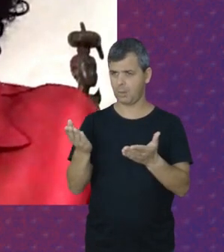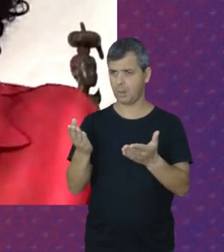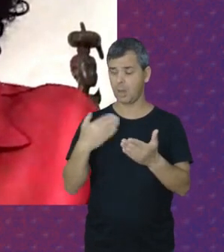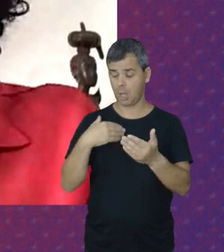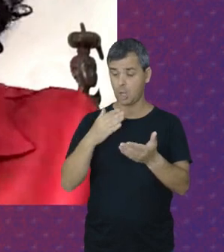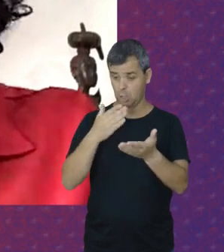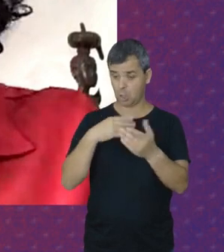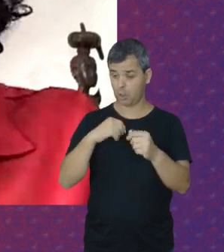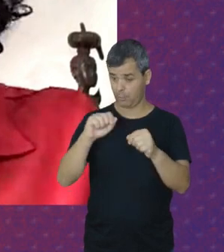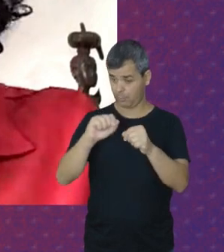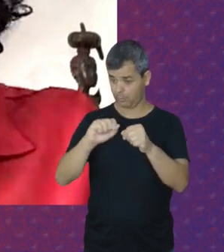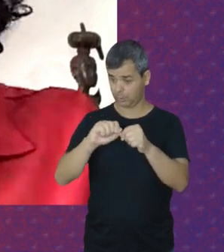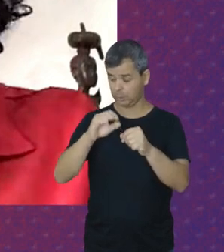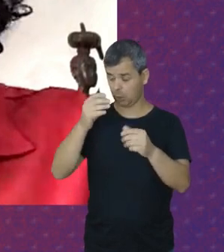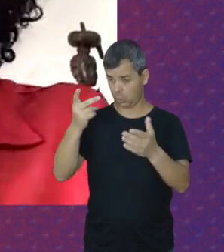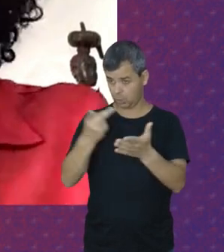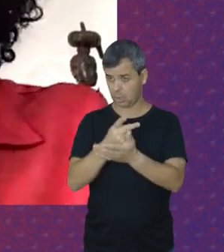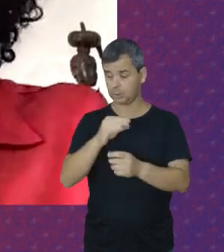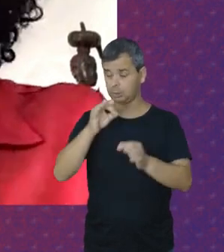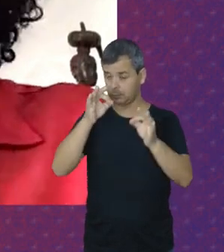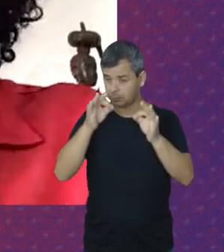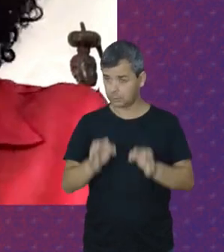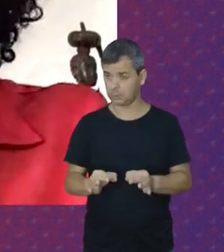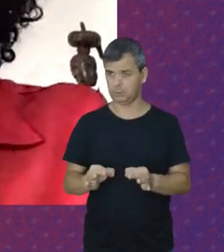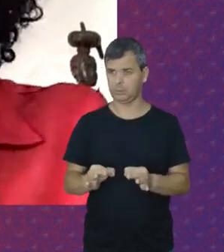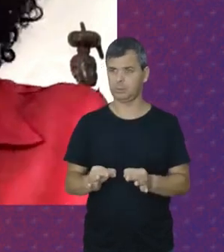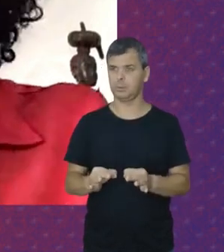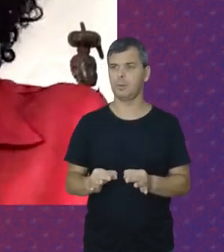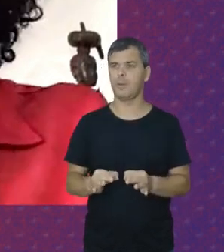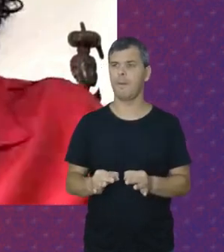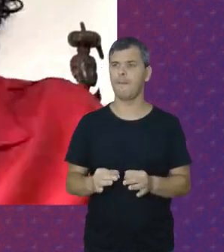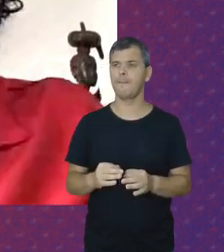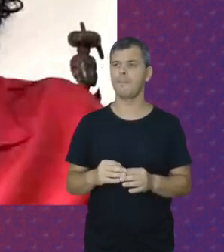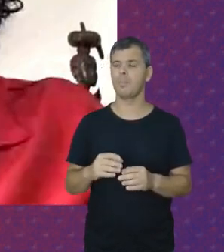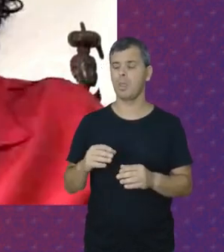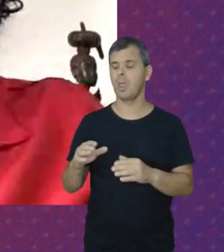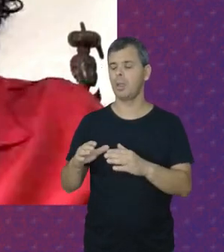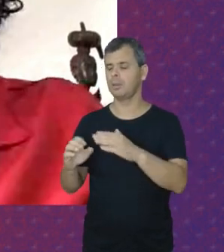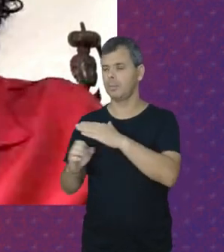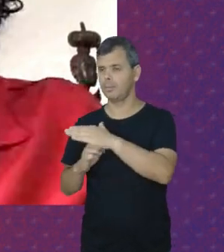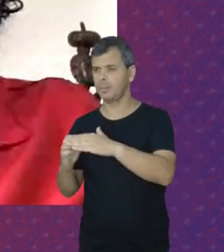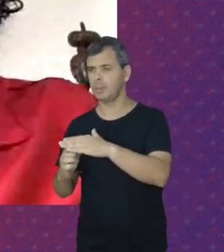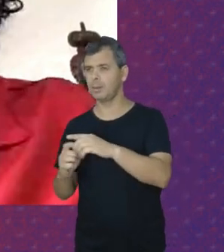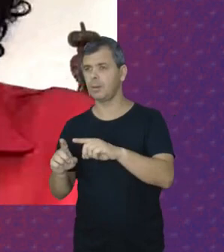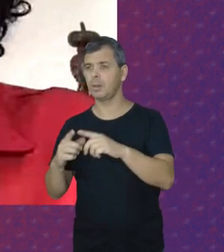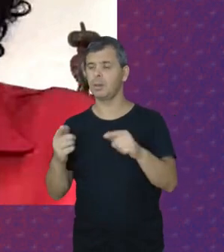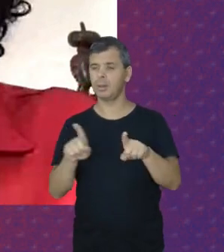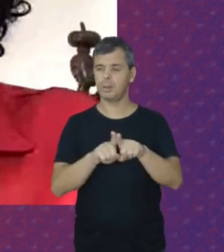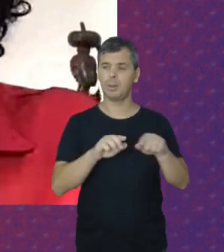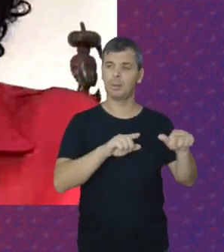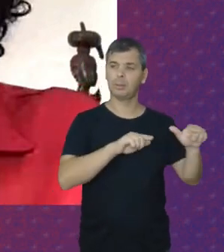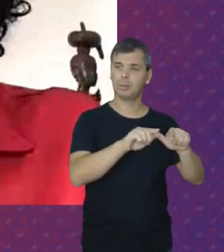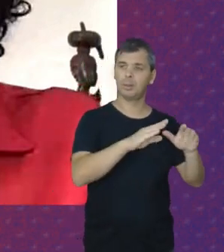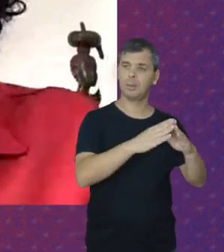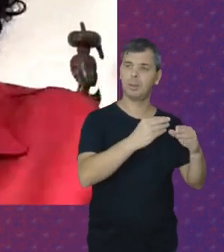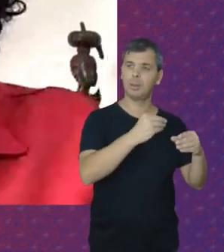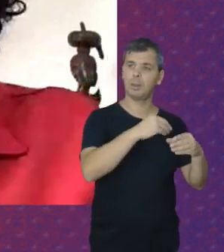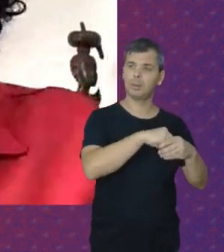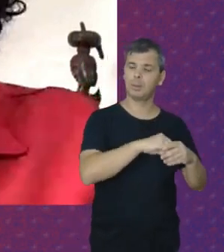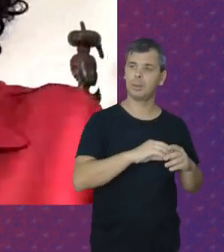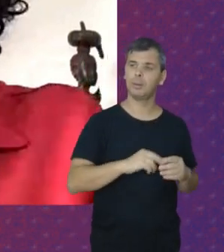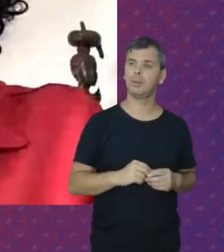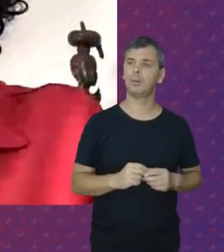está Sendo feito Entre O empregador O trabalhador E o